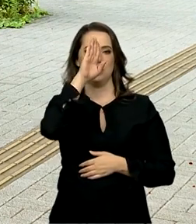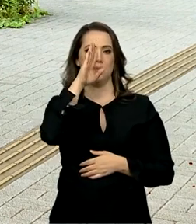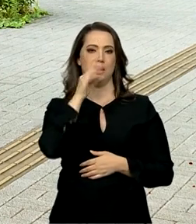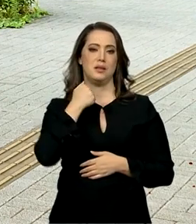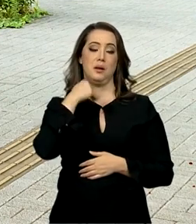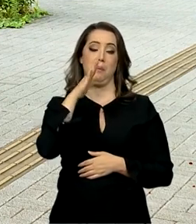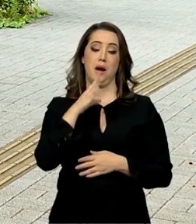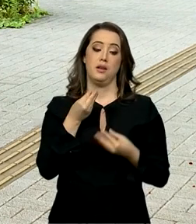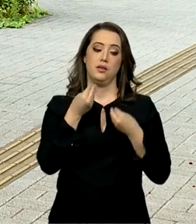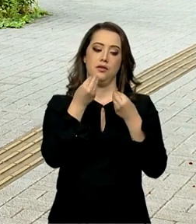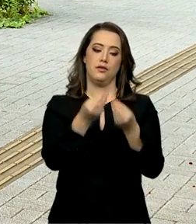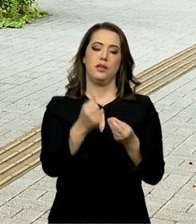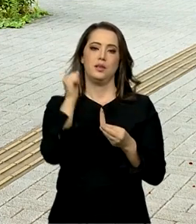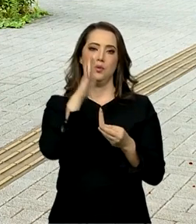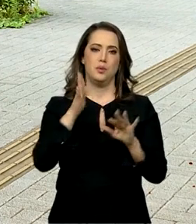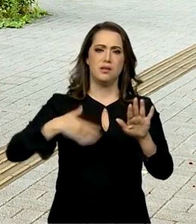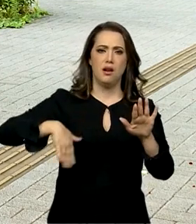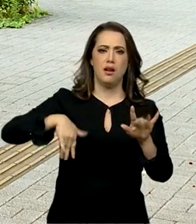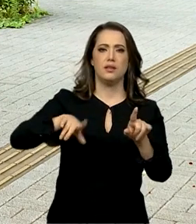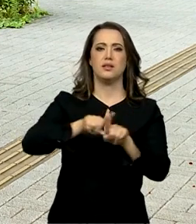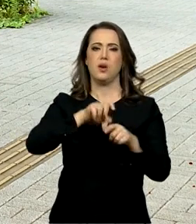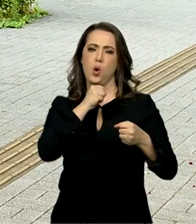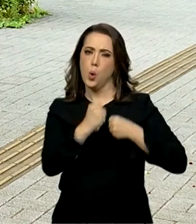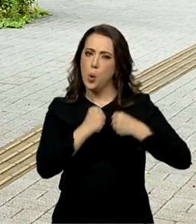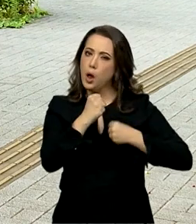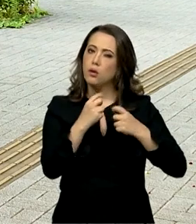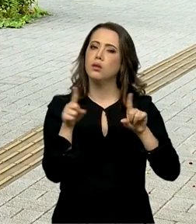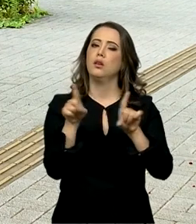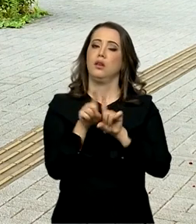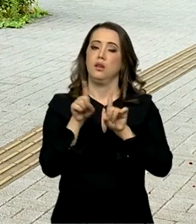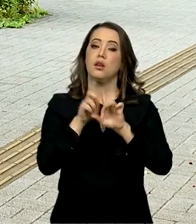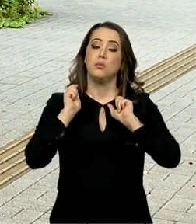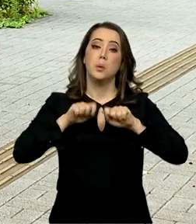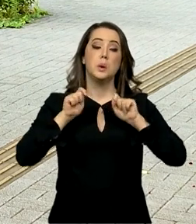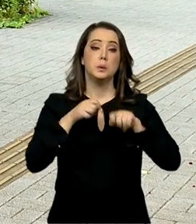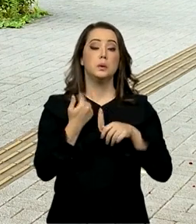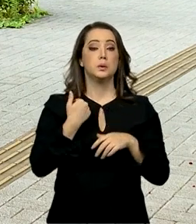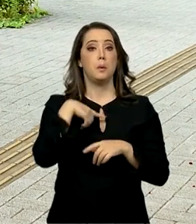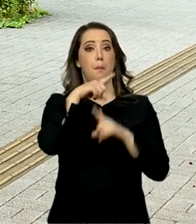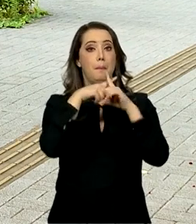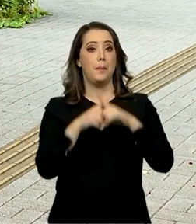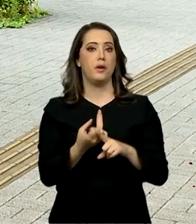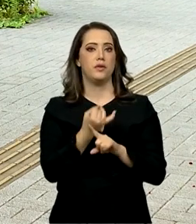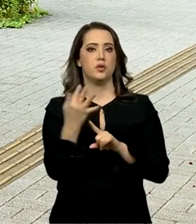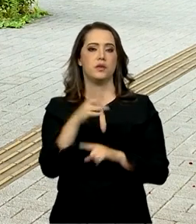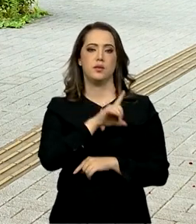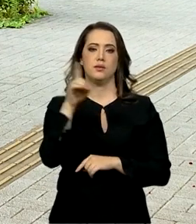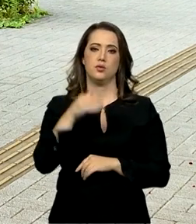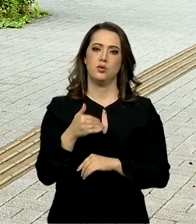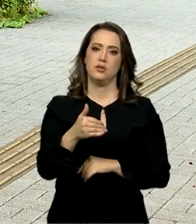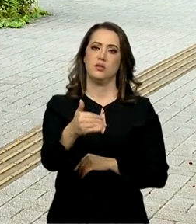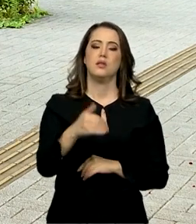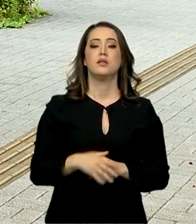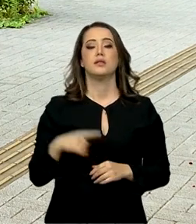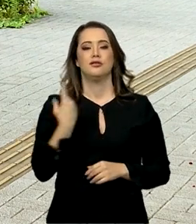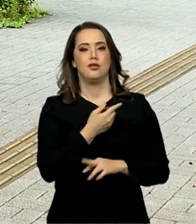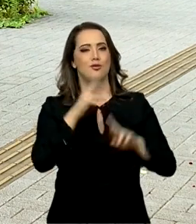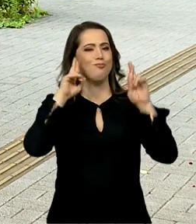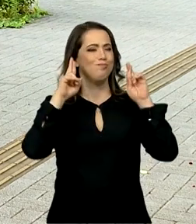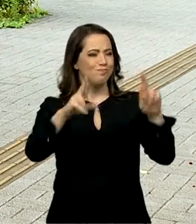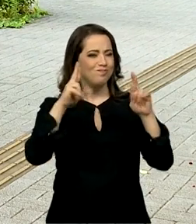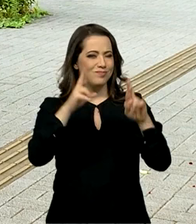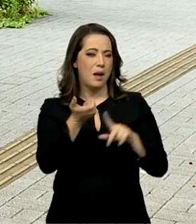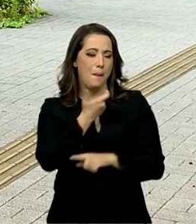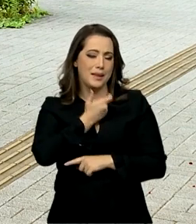trazem medalhas para o Brasil, natação e atletismo, que vão continuar tendo provas por muitos dias ainda. Então, esperança de bastantes